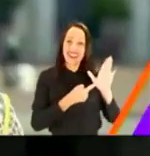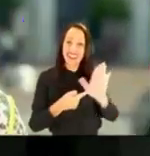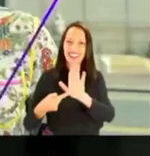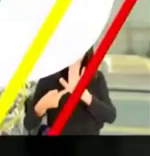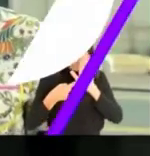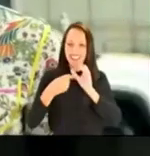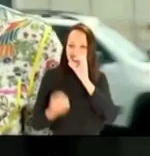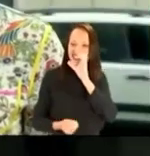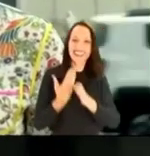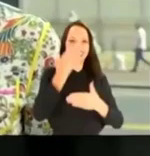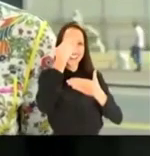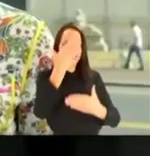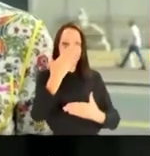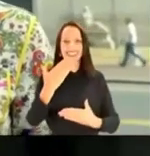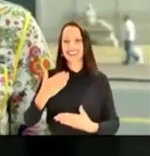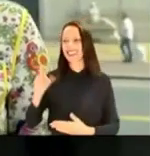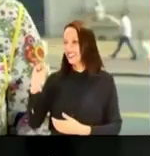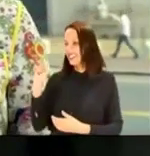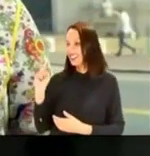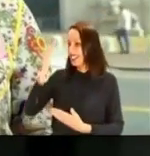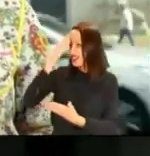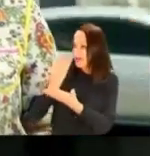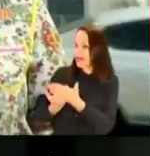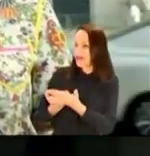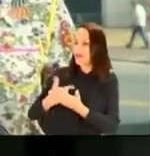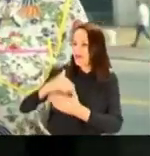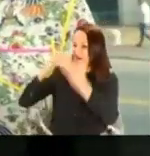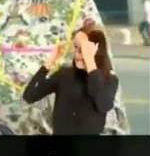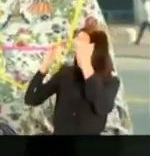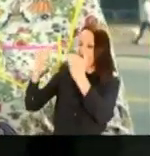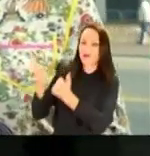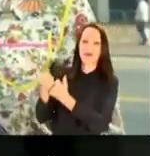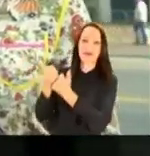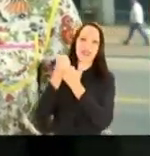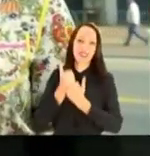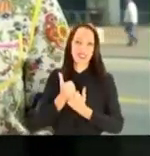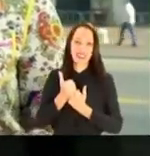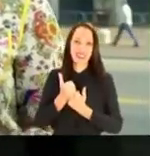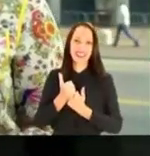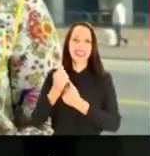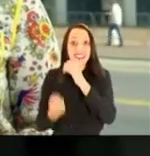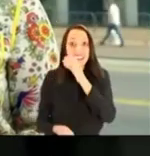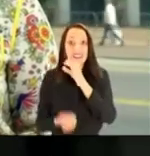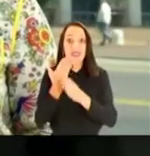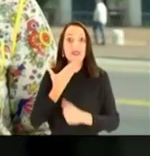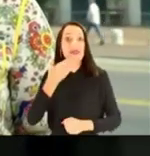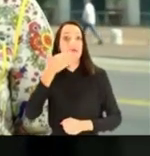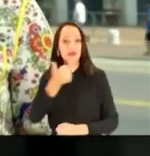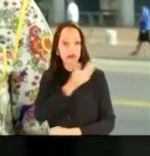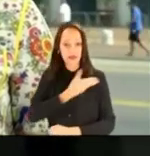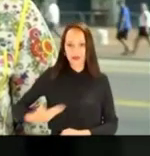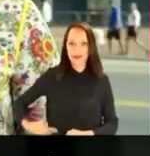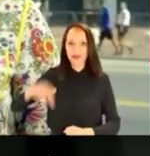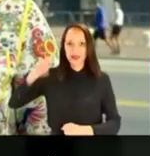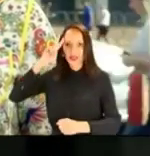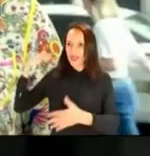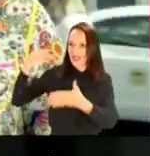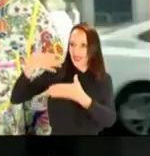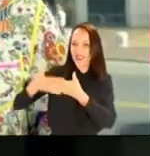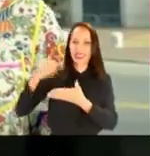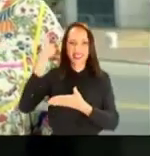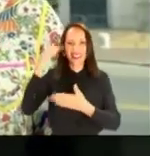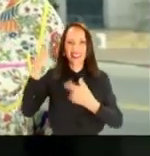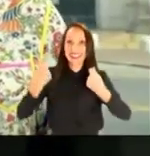apresentamos. Obrigado, Marta, pela confiança e eu vou honrar o seu apoio. Mas pra fazer o melhor governo da história de São